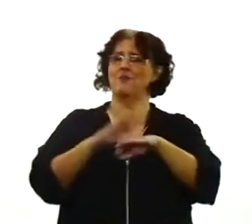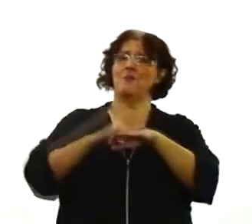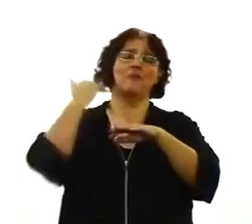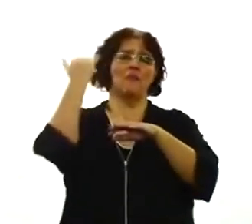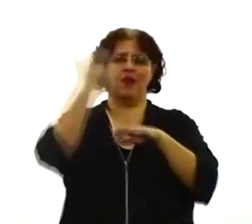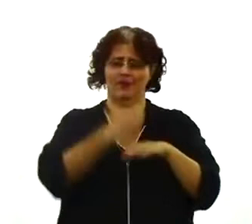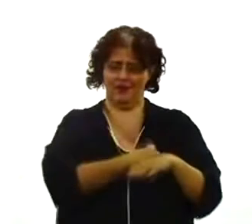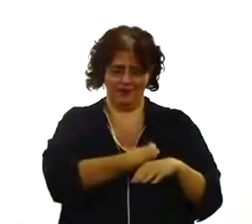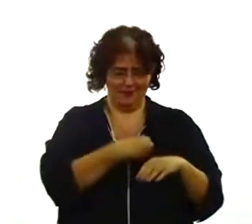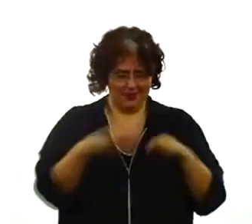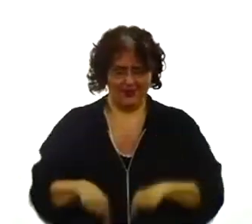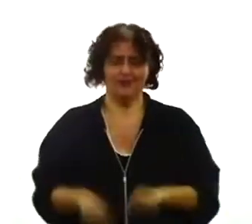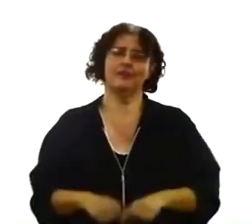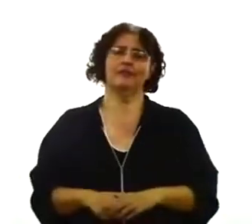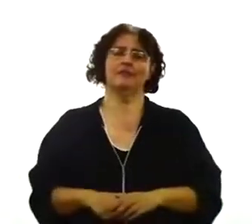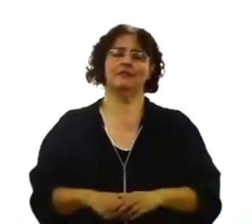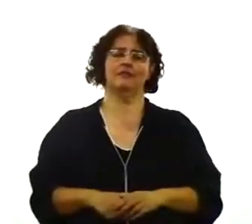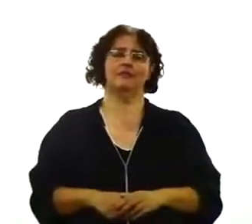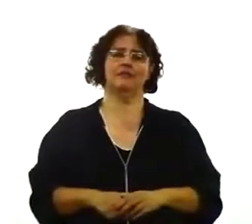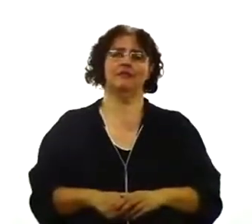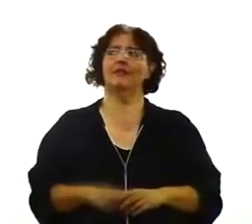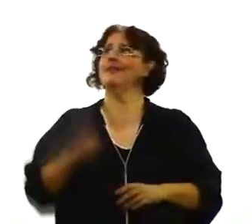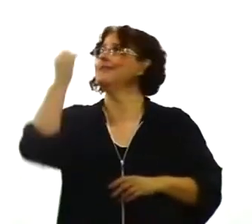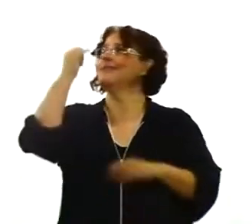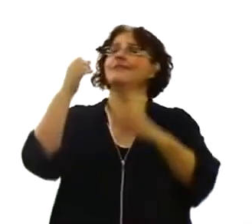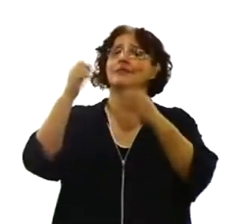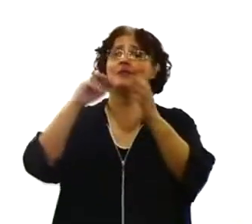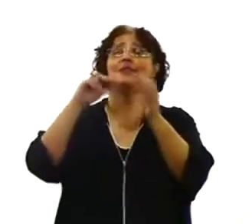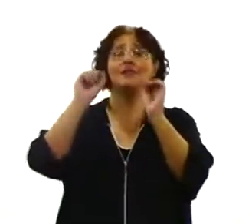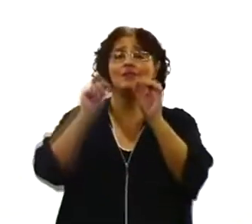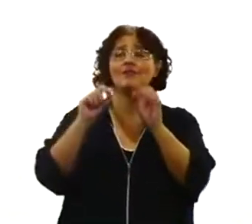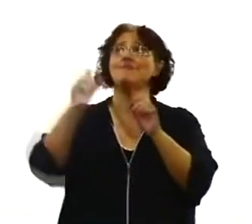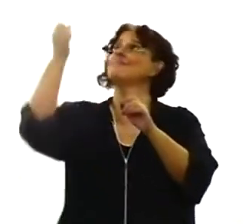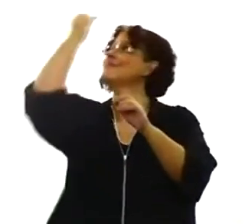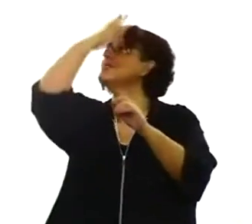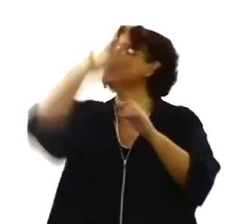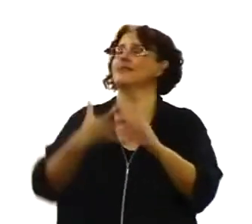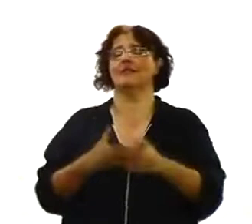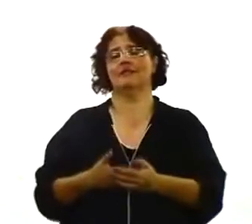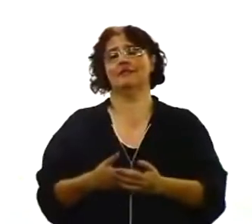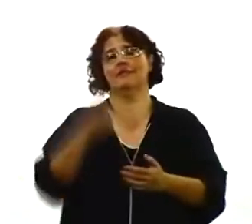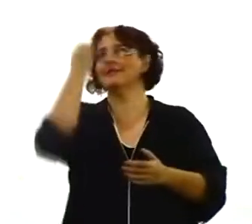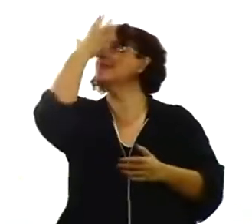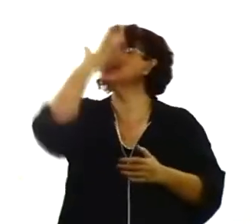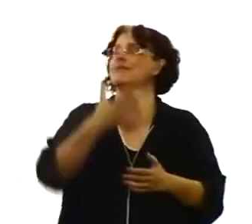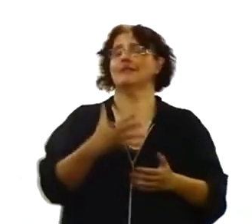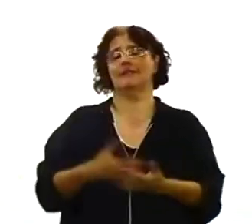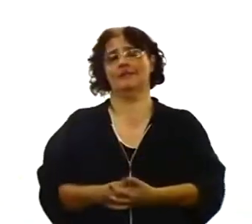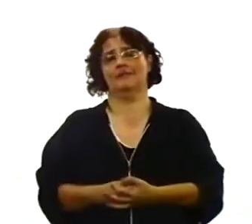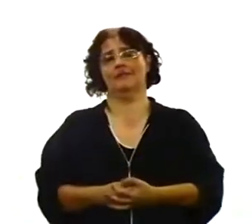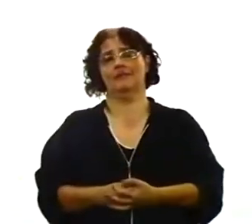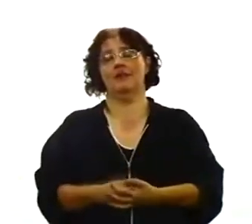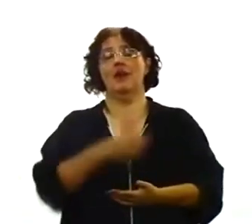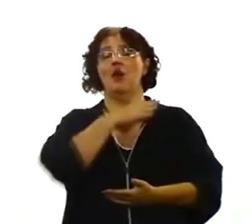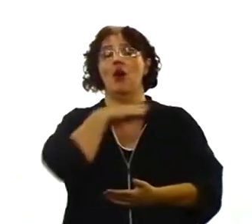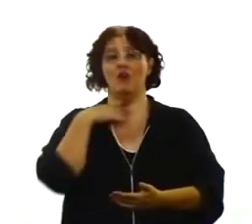natural. Isso é graça. Isso é graça. Então a morte